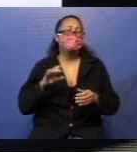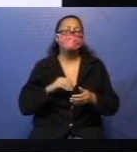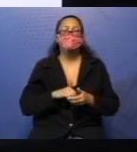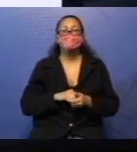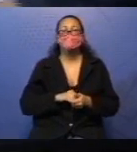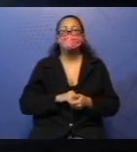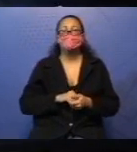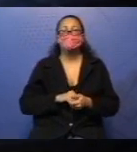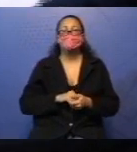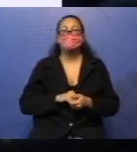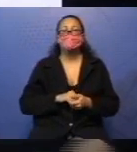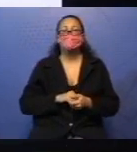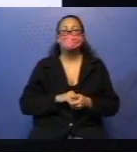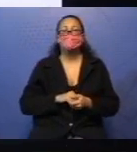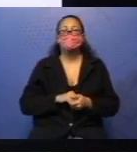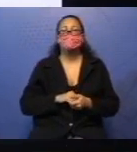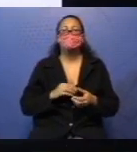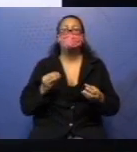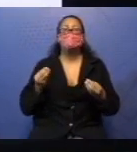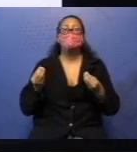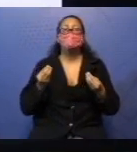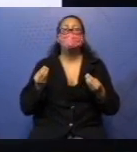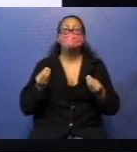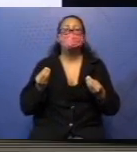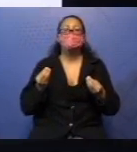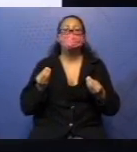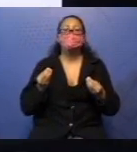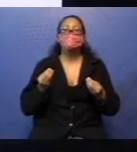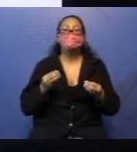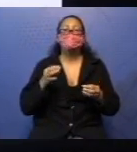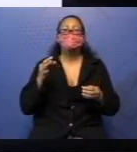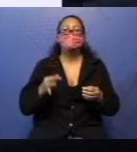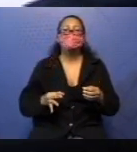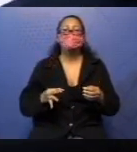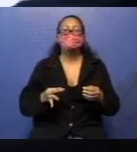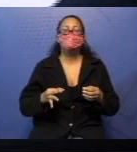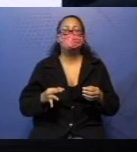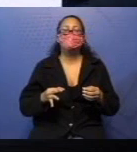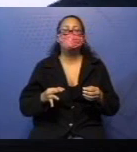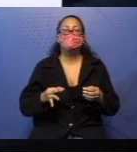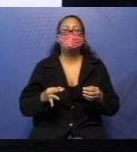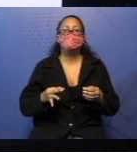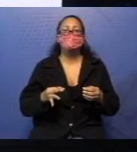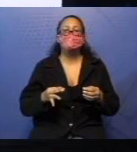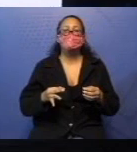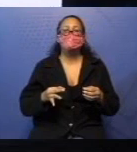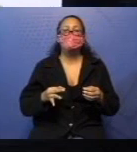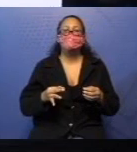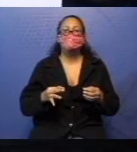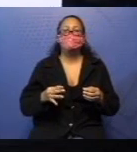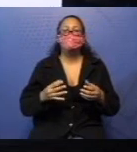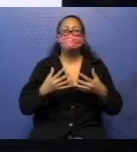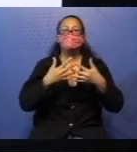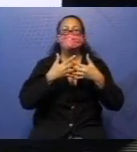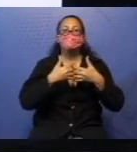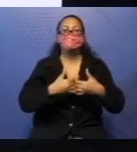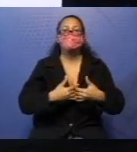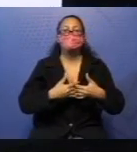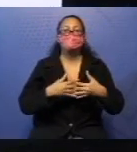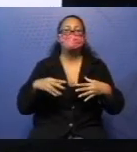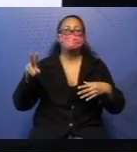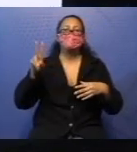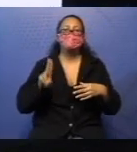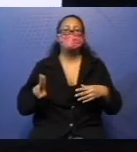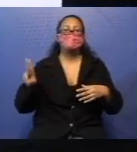E aí, assinando a alternativa correta. Que raciocínio que eu vou usar aqui, para responder essa